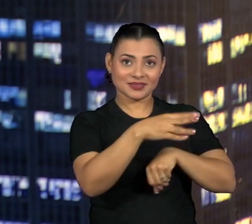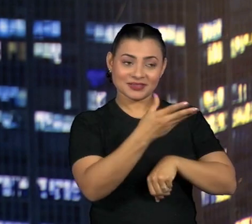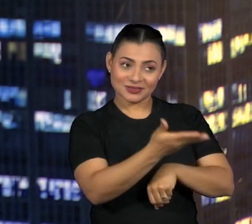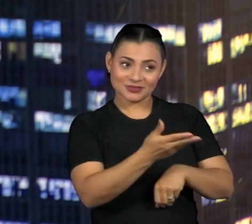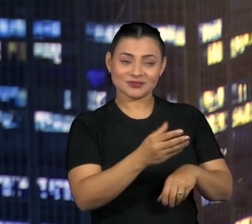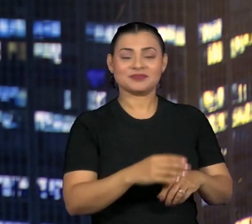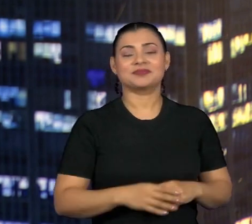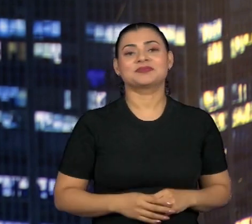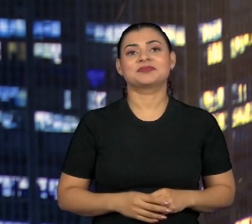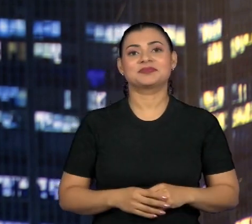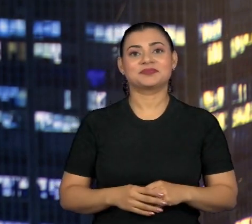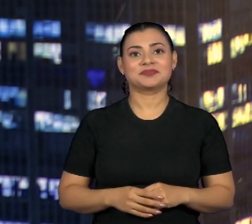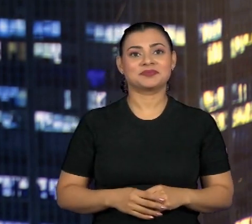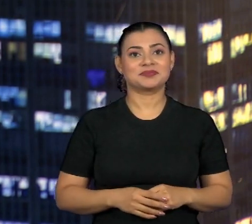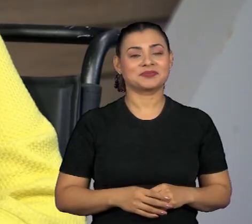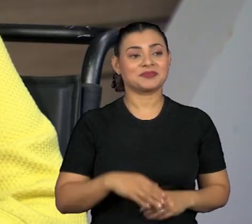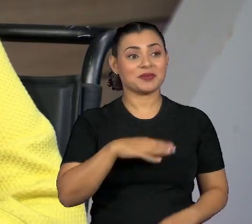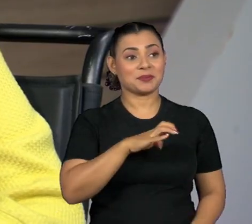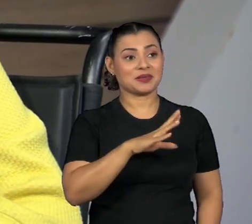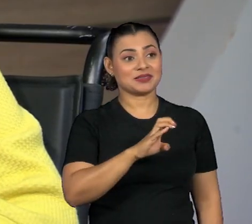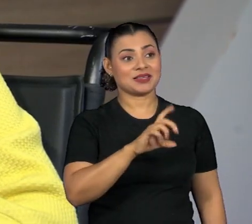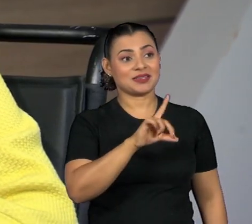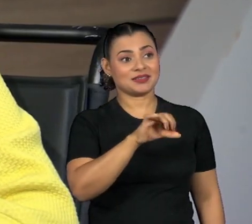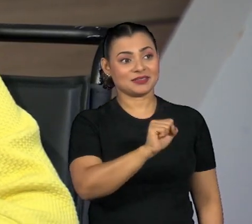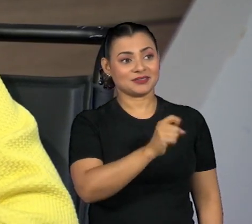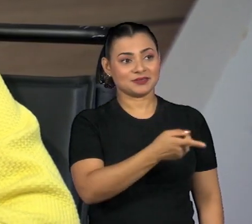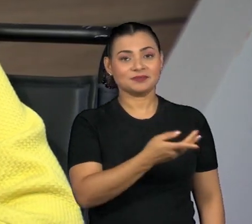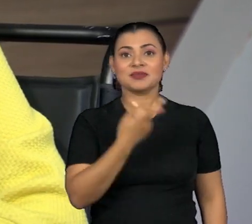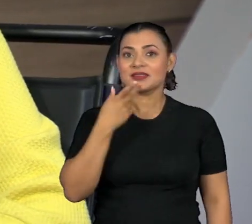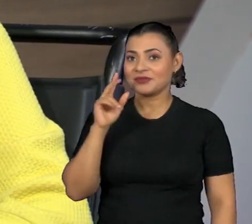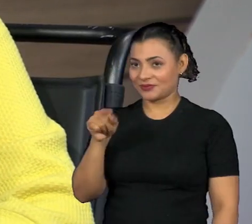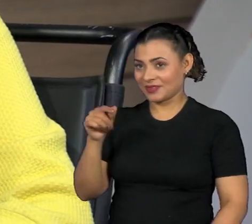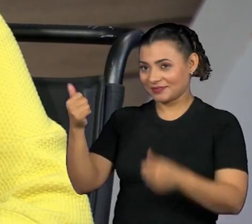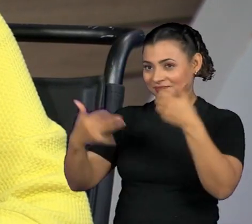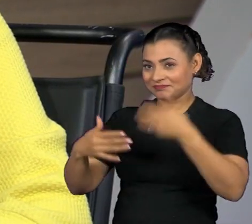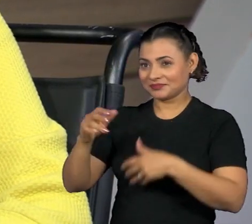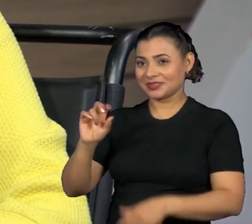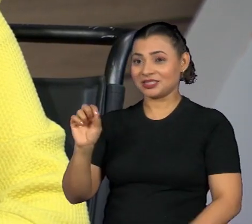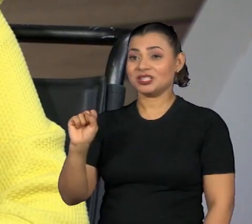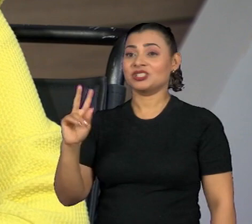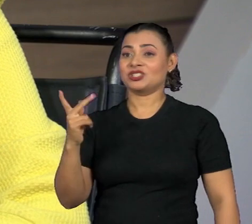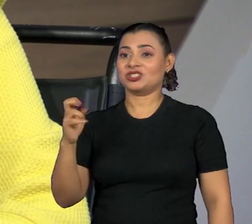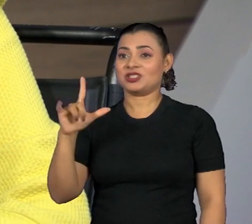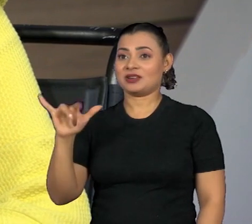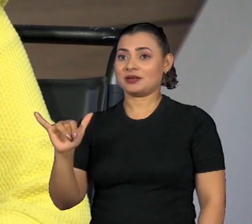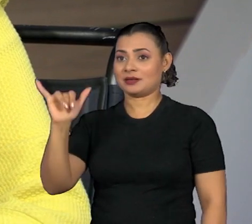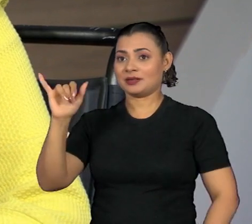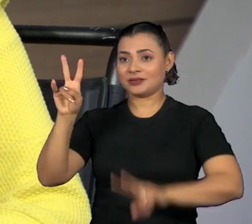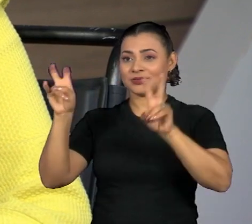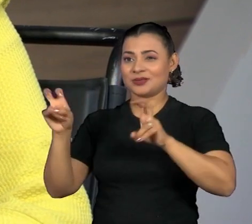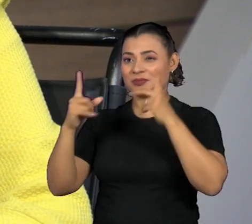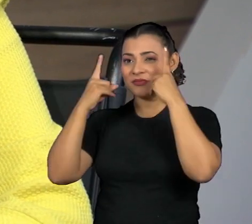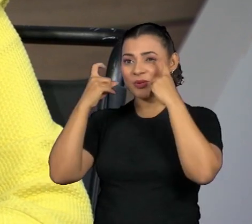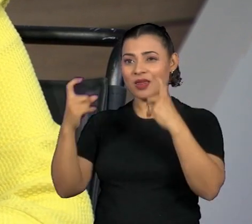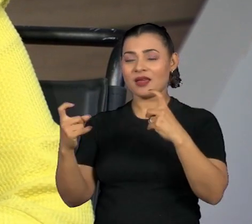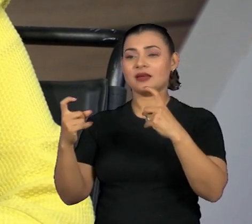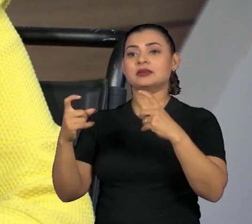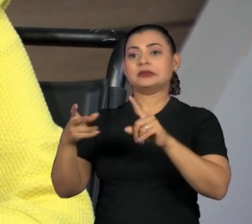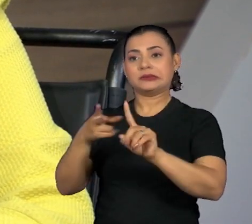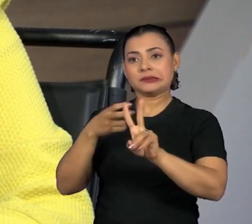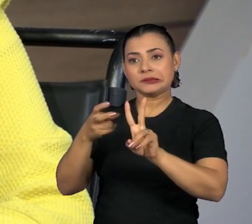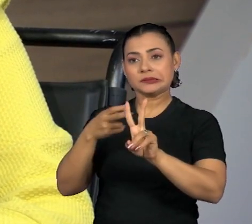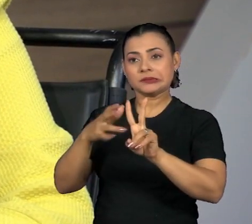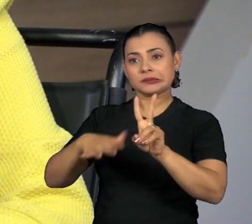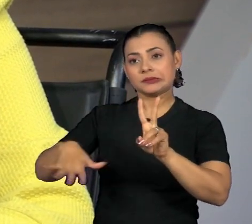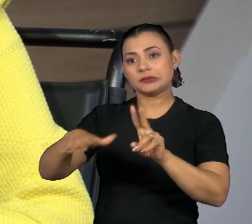Sua palavra final também, Mercedes. Sabe que essa fala da Shirley sobre a violência aos povos indígenas